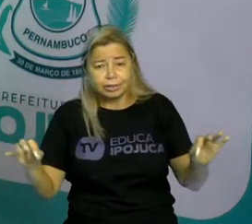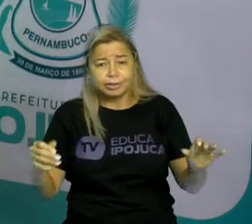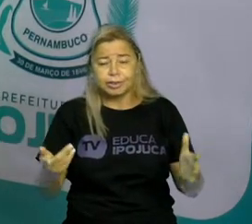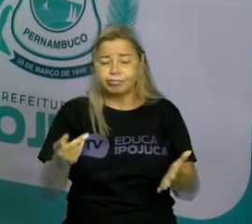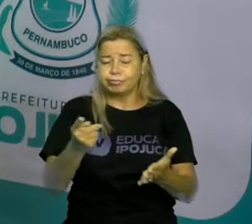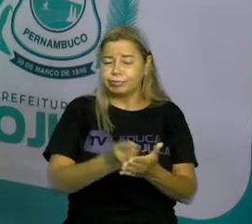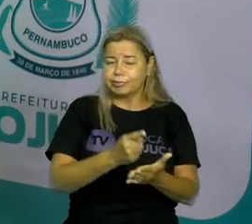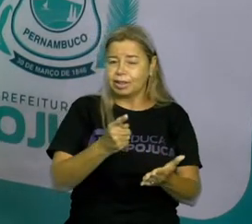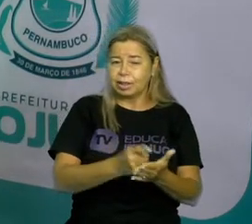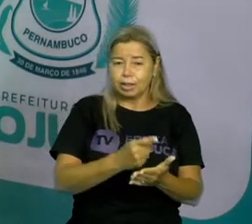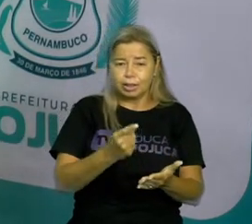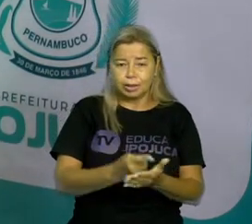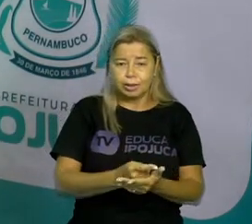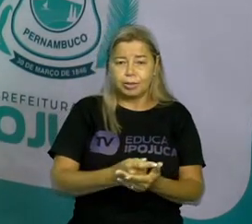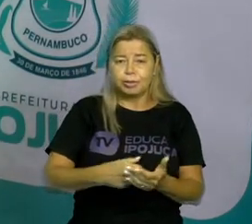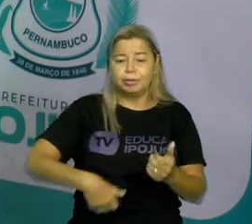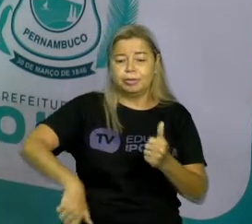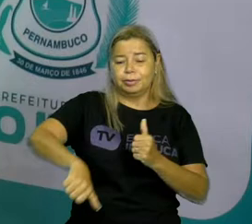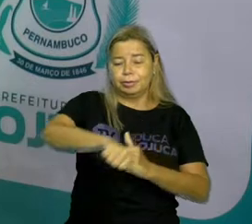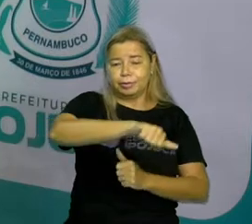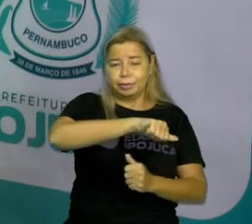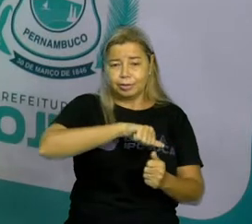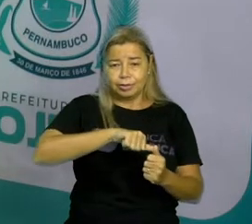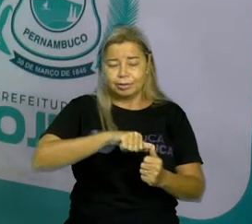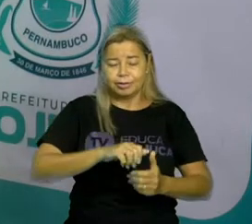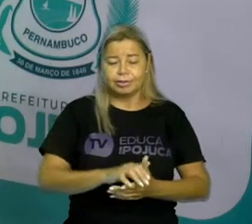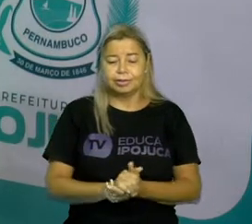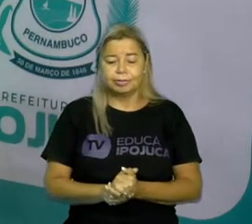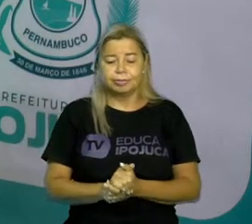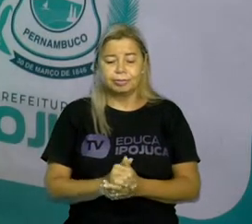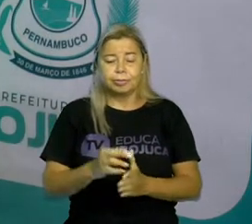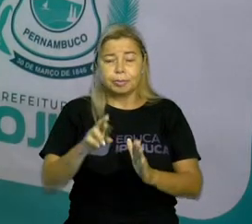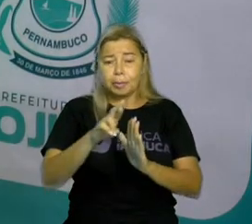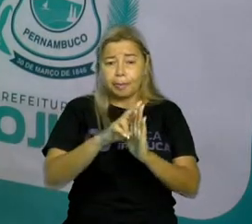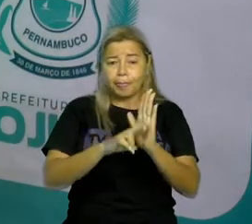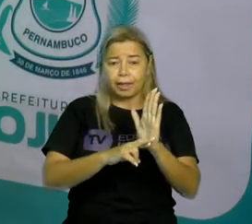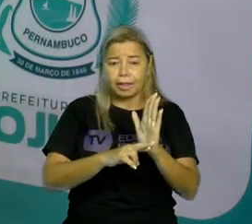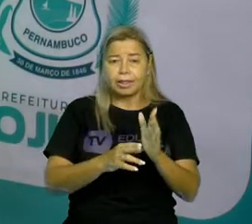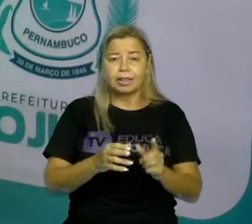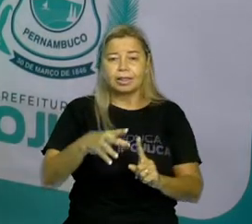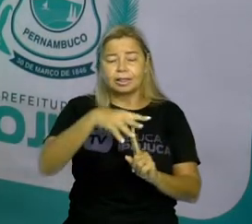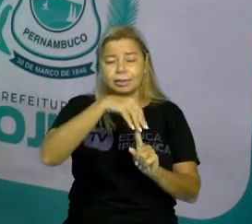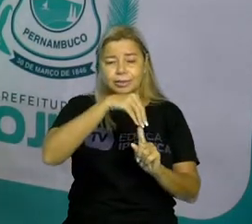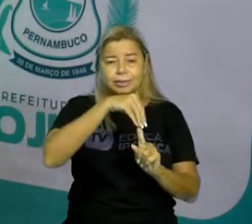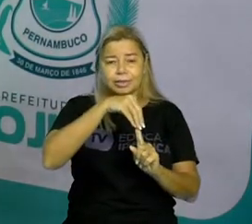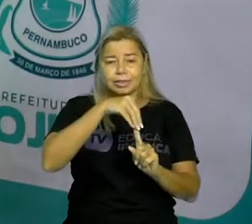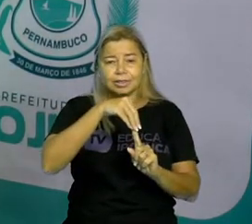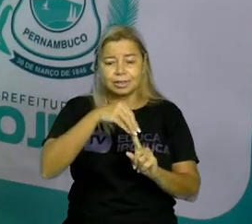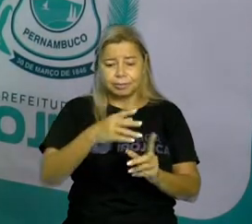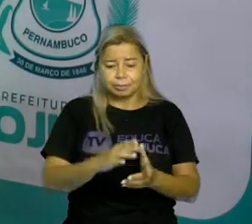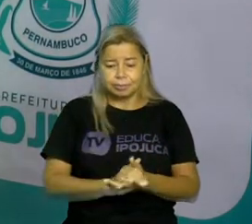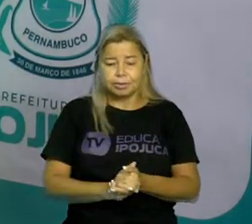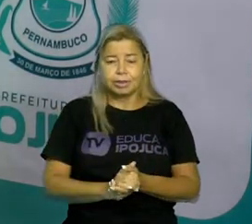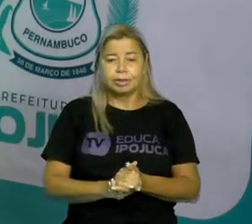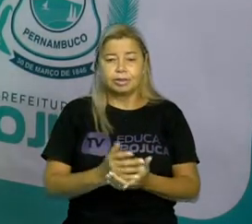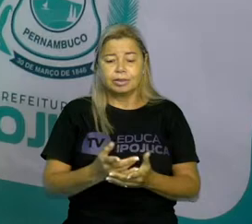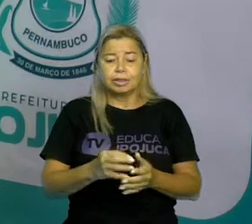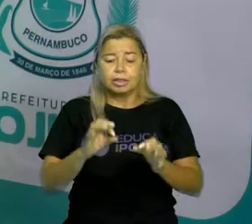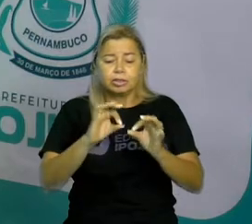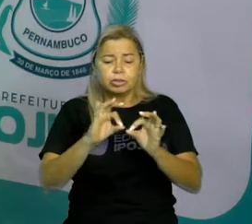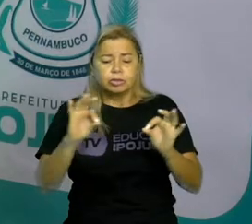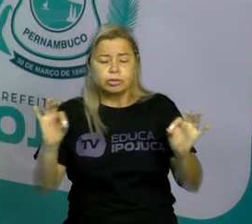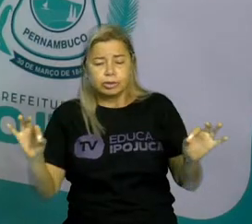outra vez, tá? A regra principal é que em linhas simples,